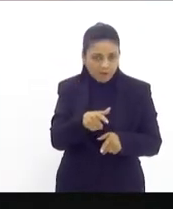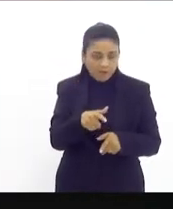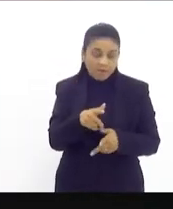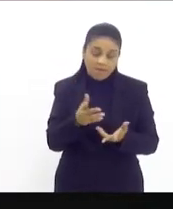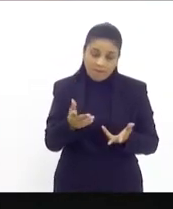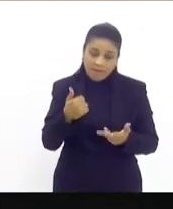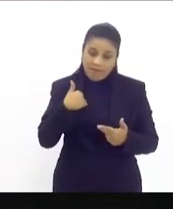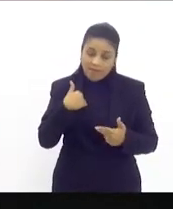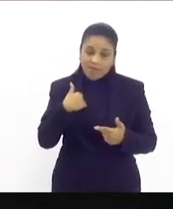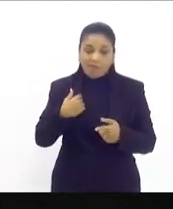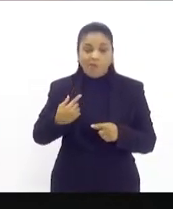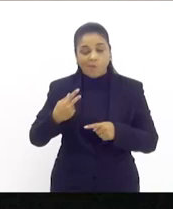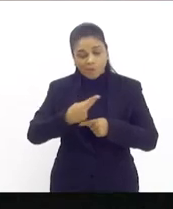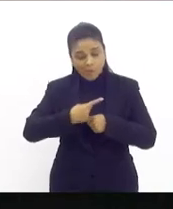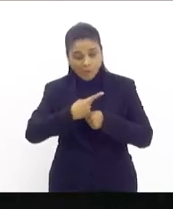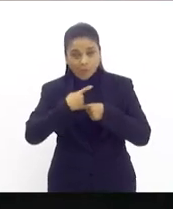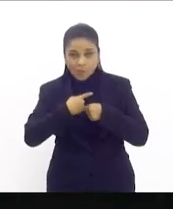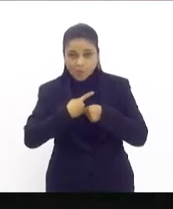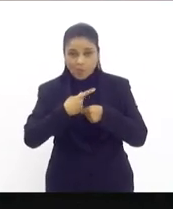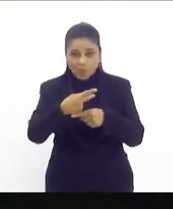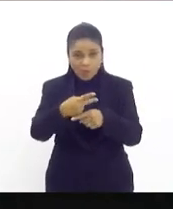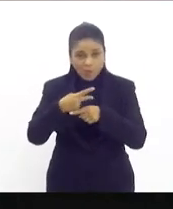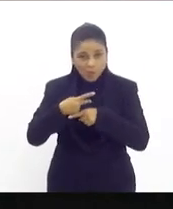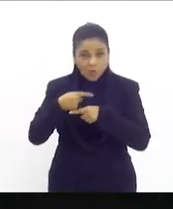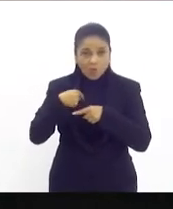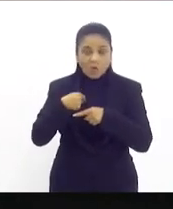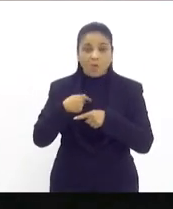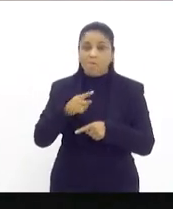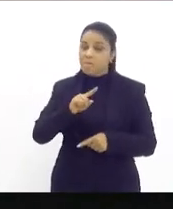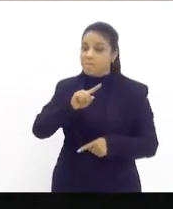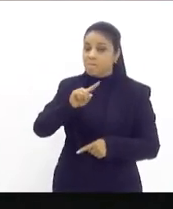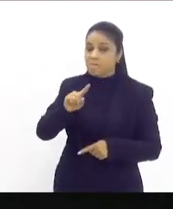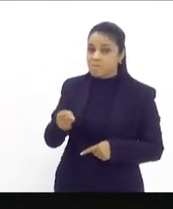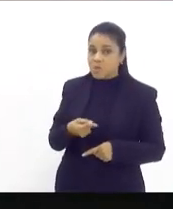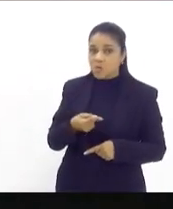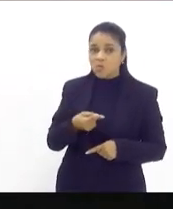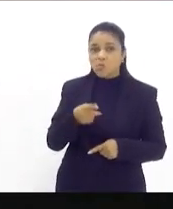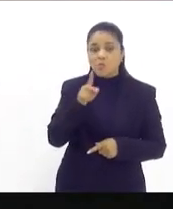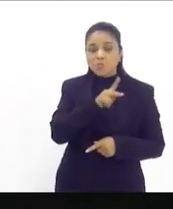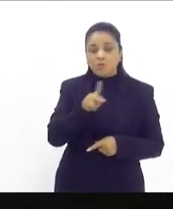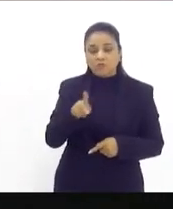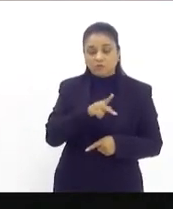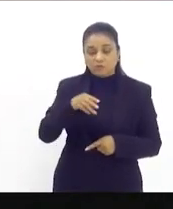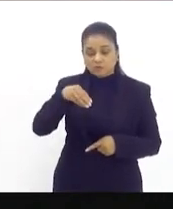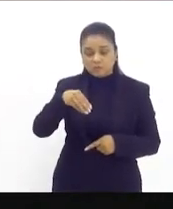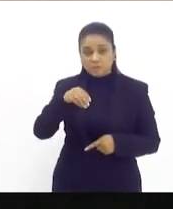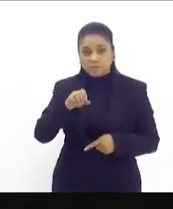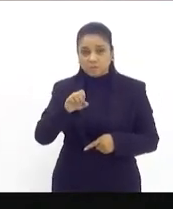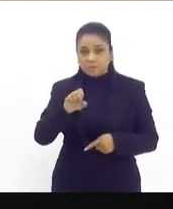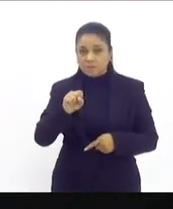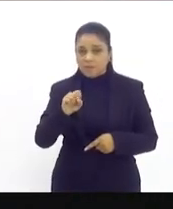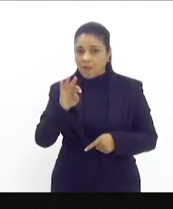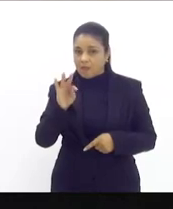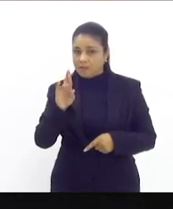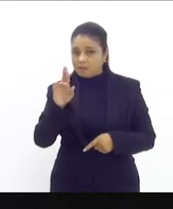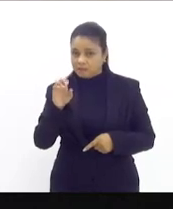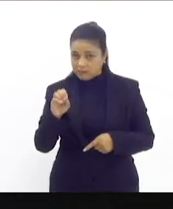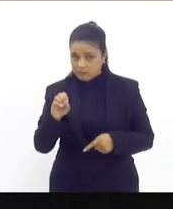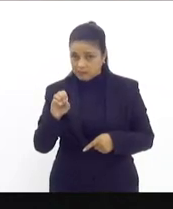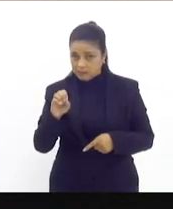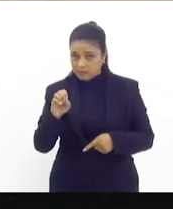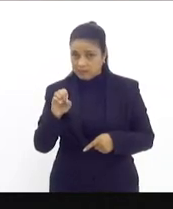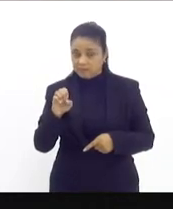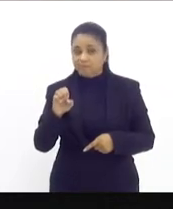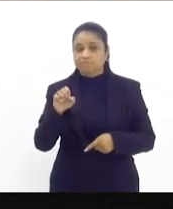Eu fui procurado por mais de mil mestres de jiu-jitsu, por ocasião, quando fui ao